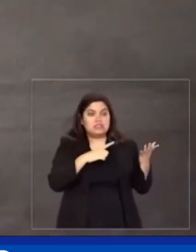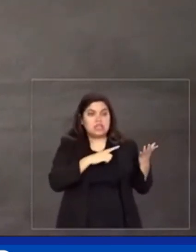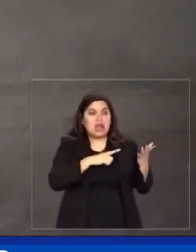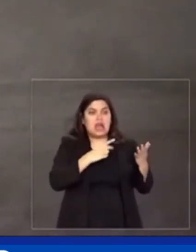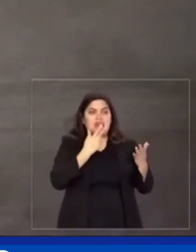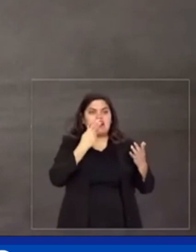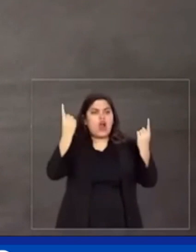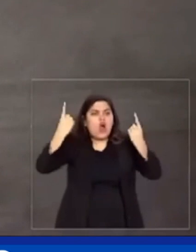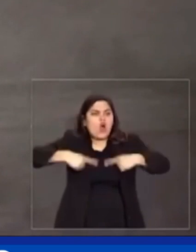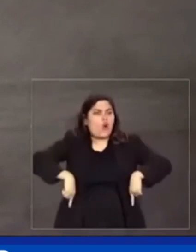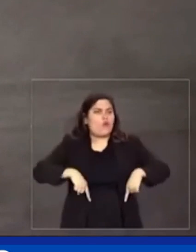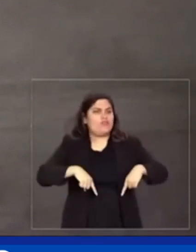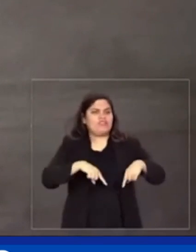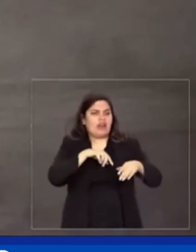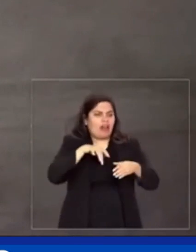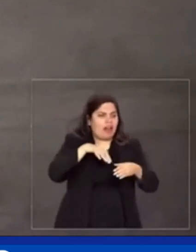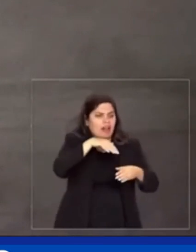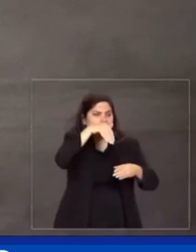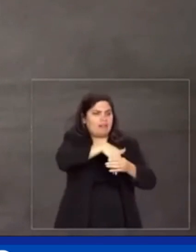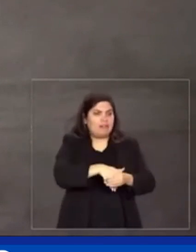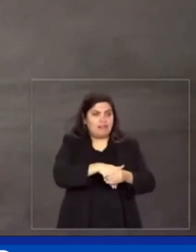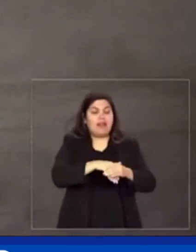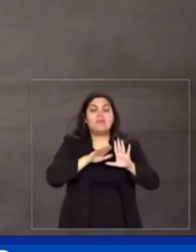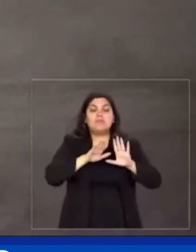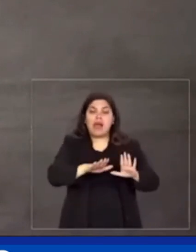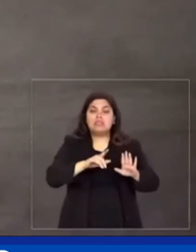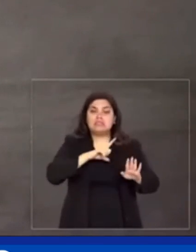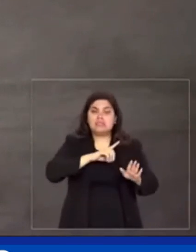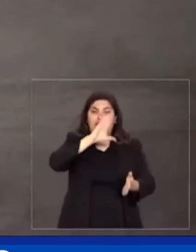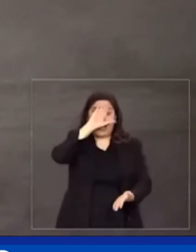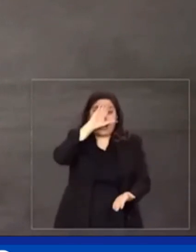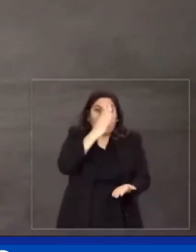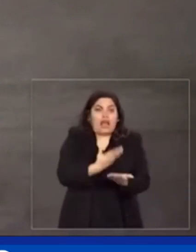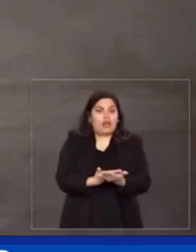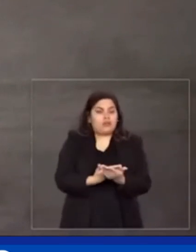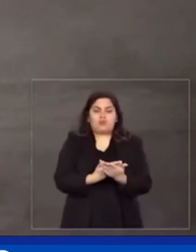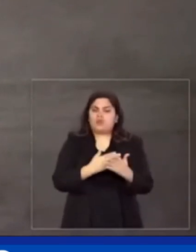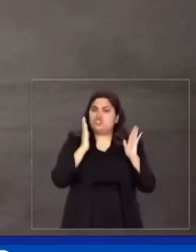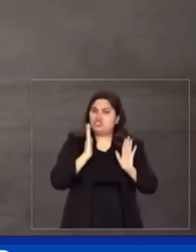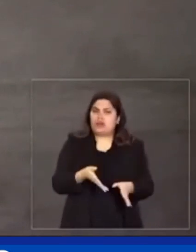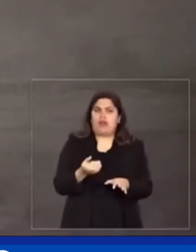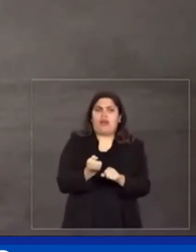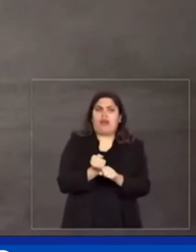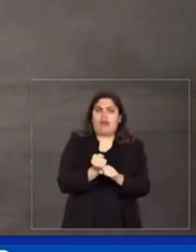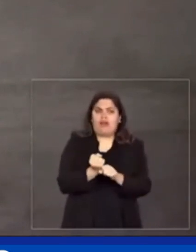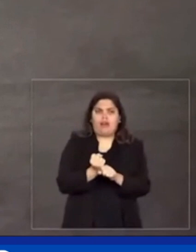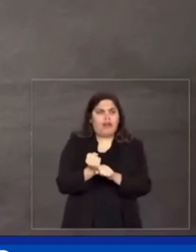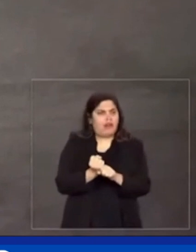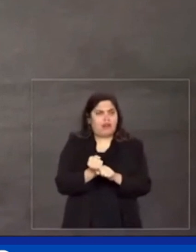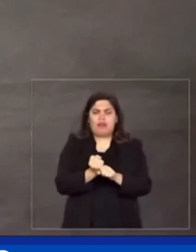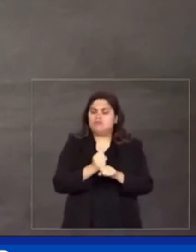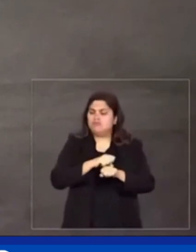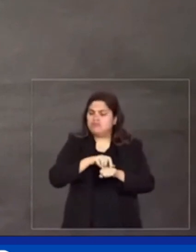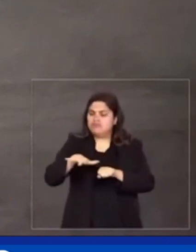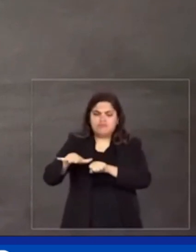eletrônicas, cuja confiabilidade é reconhecida há muito tempo em todo o mundo.